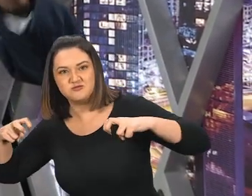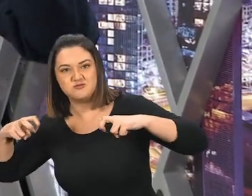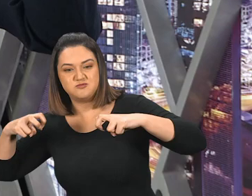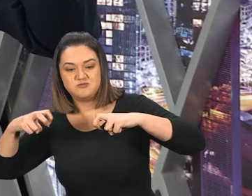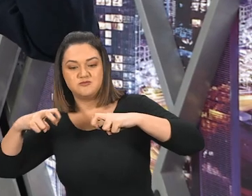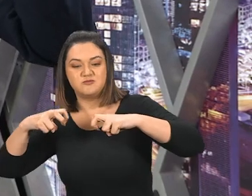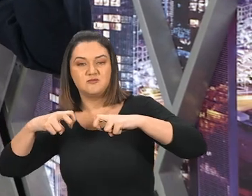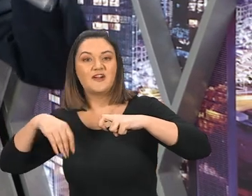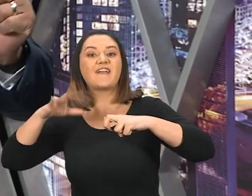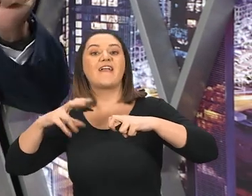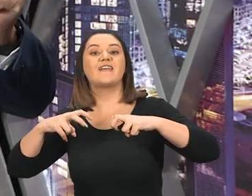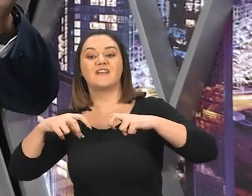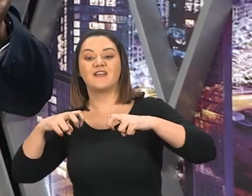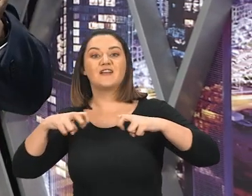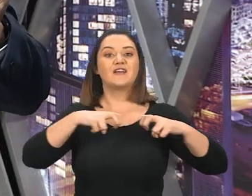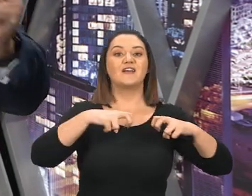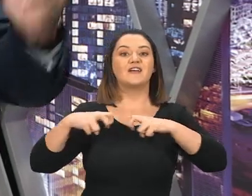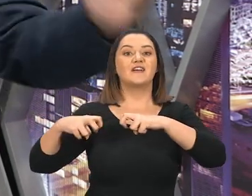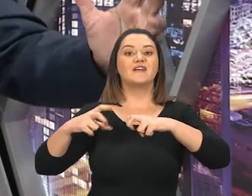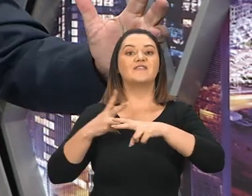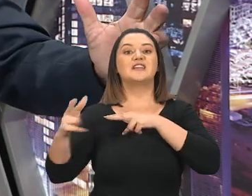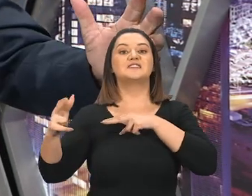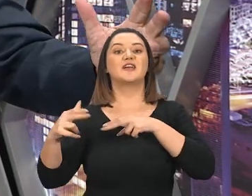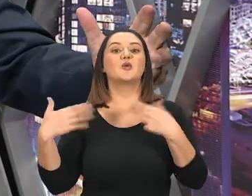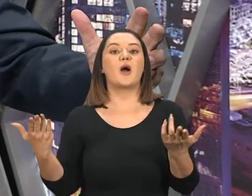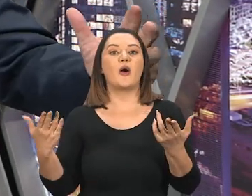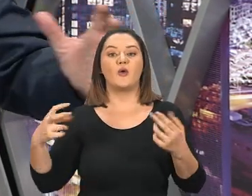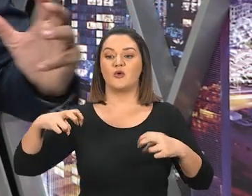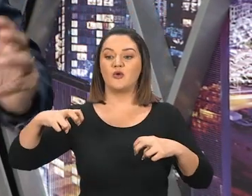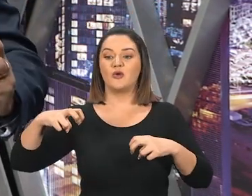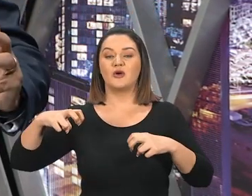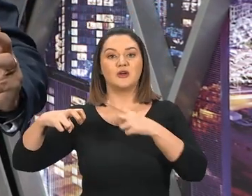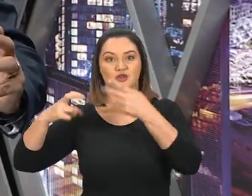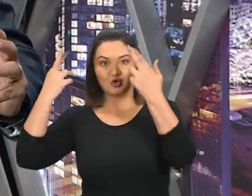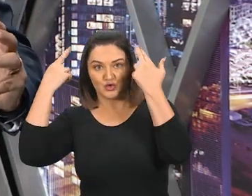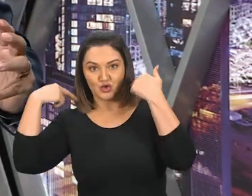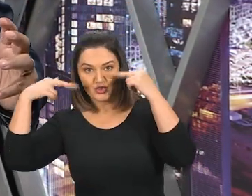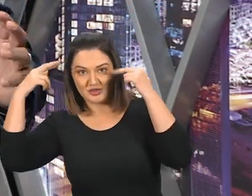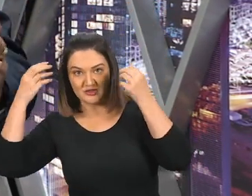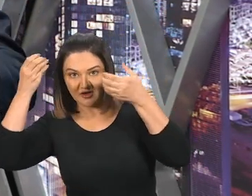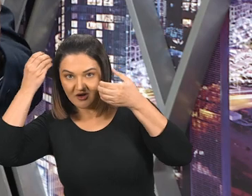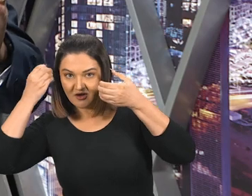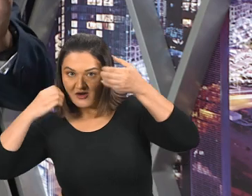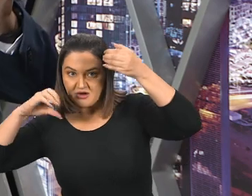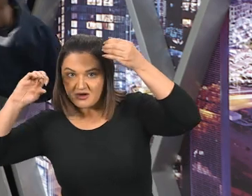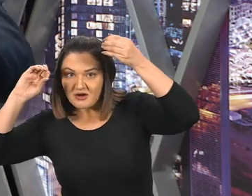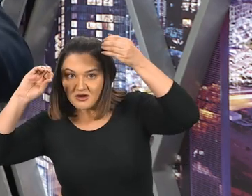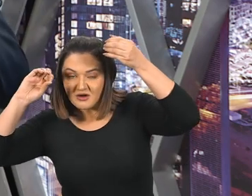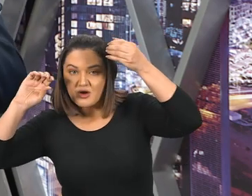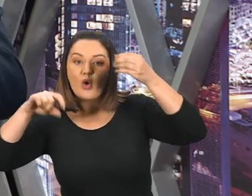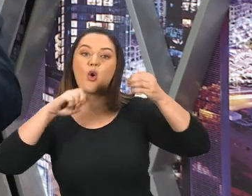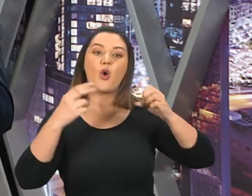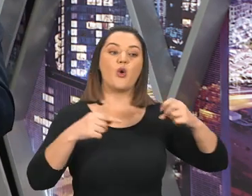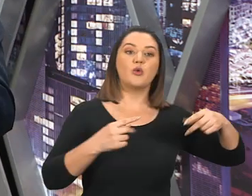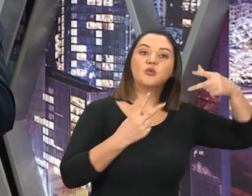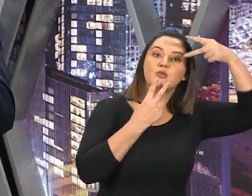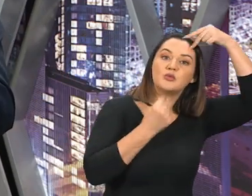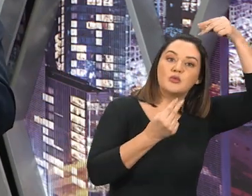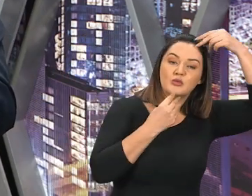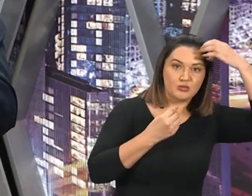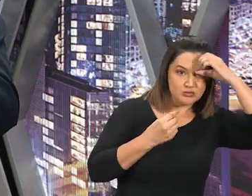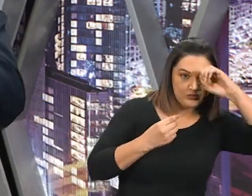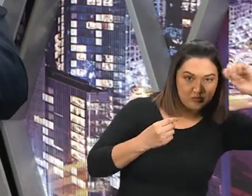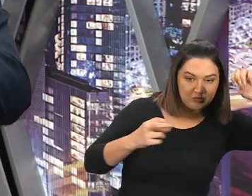esse UFC, Entre aspas? O carneiro de um lado com dois chifres, O bode do outro com um chifre só. Eles partem para uma batalha.